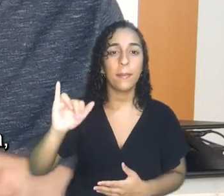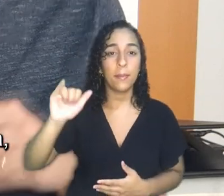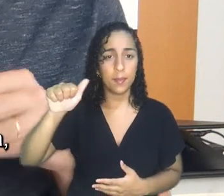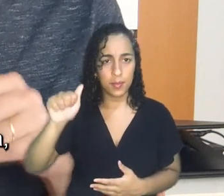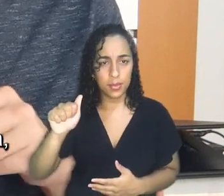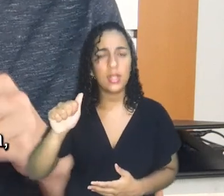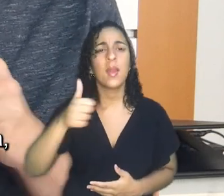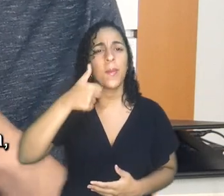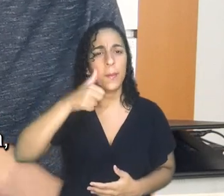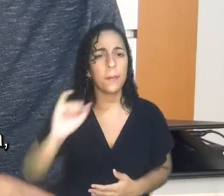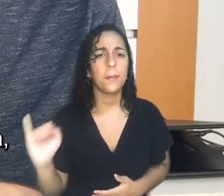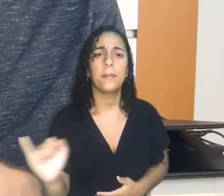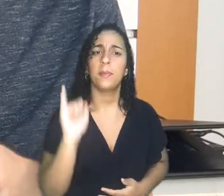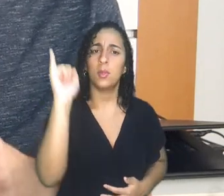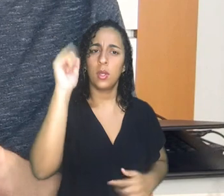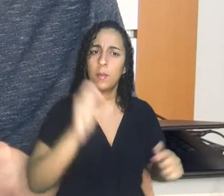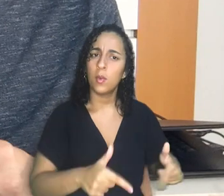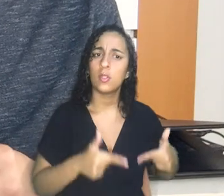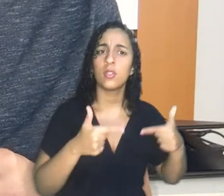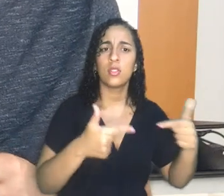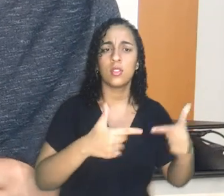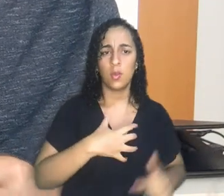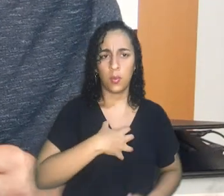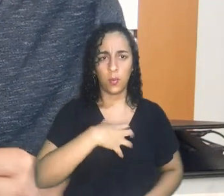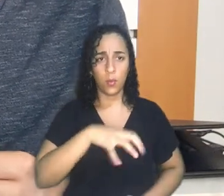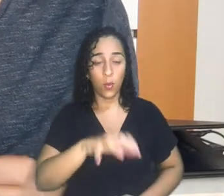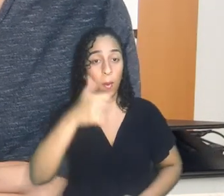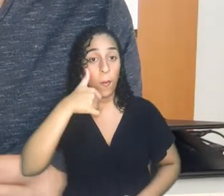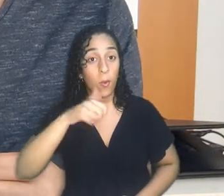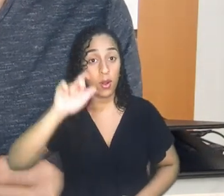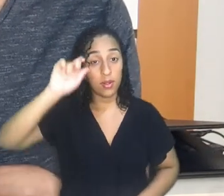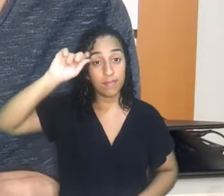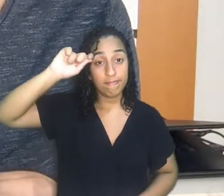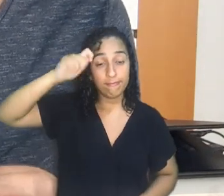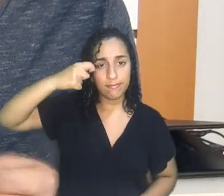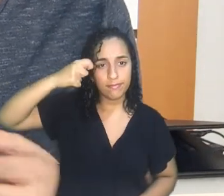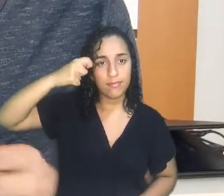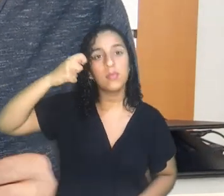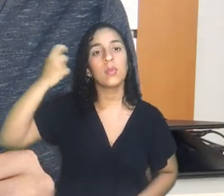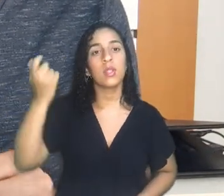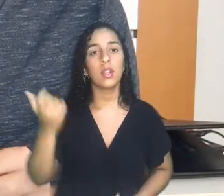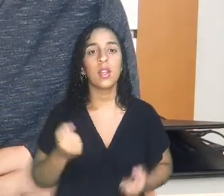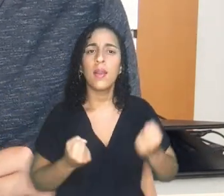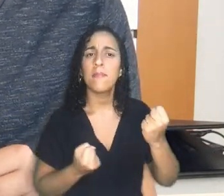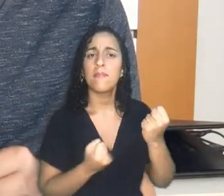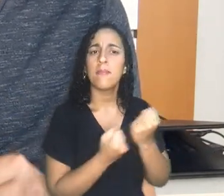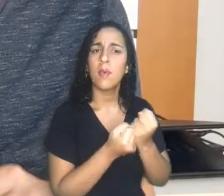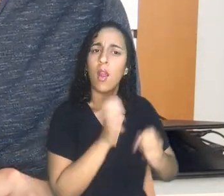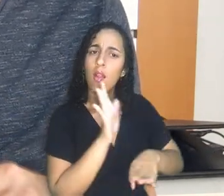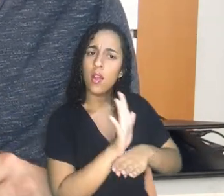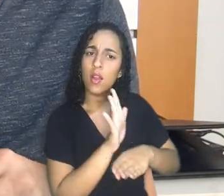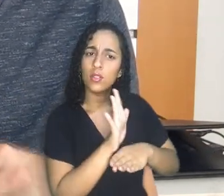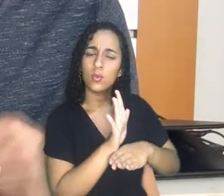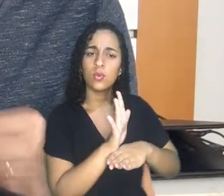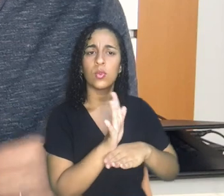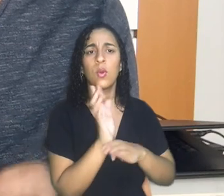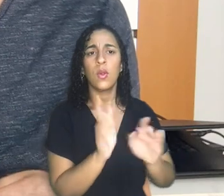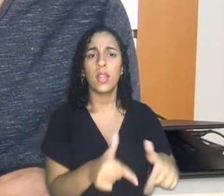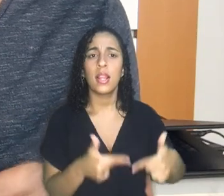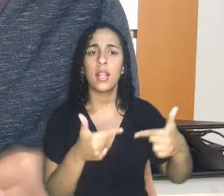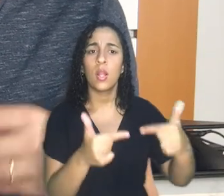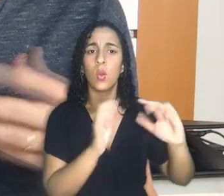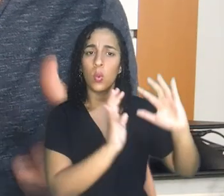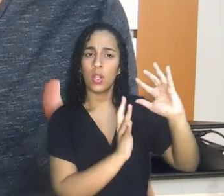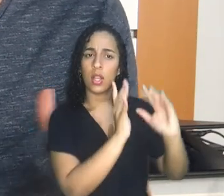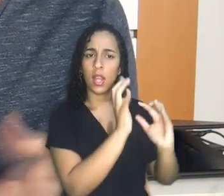de Oliveira, que foi uma mulher importante na luta justamente na Bahia, uma mulher negra, que contribuiu para a